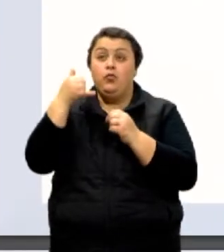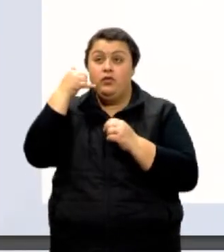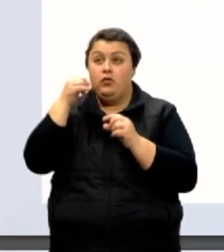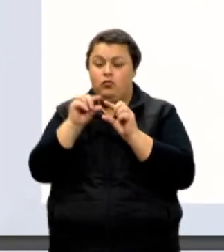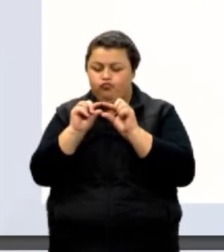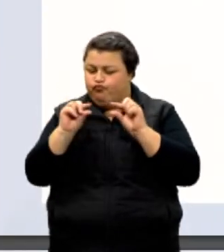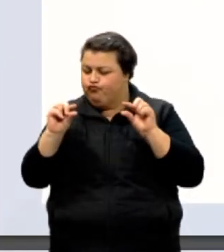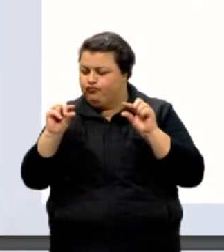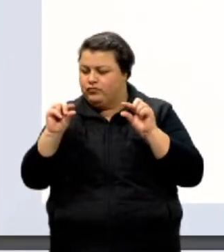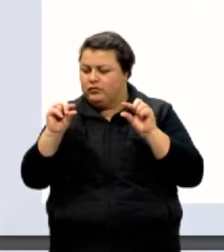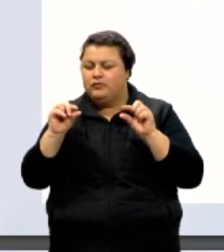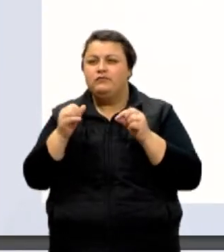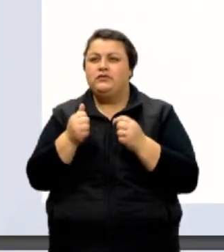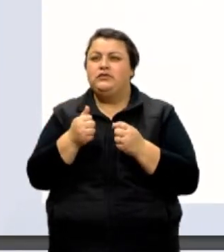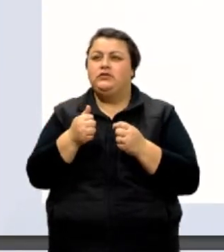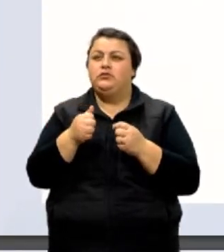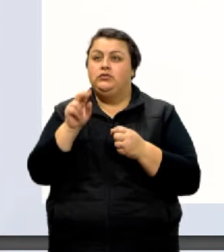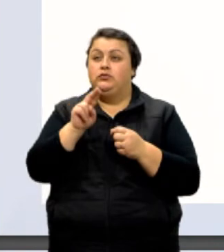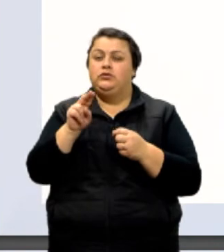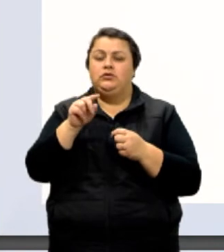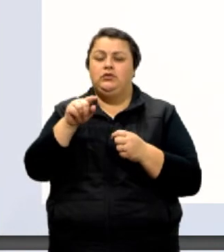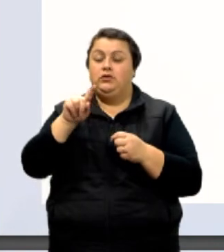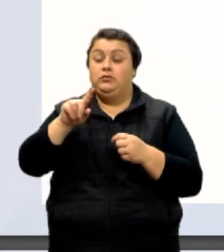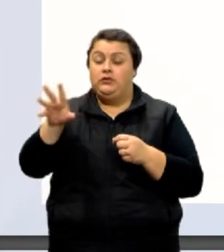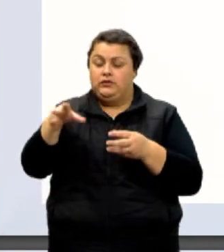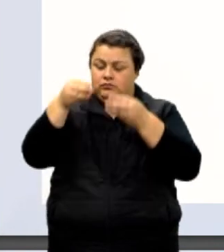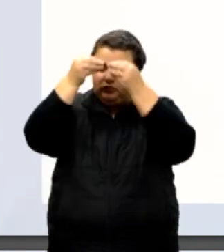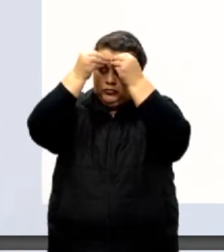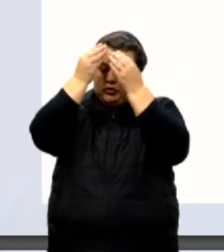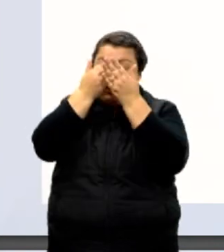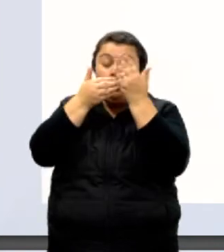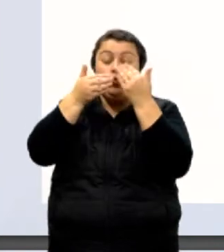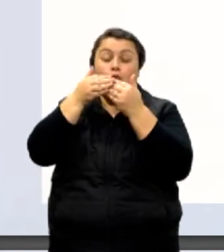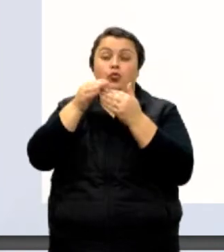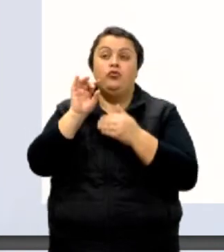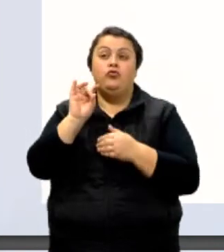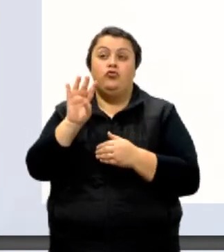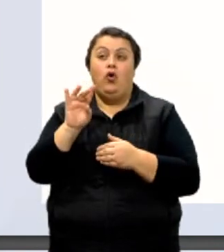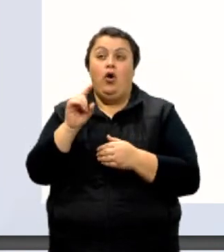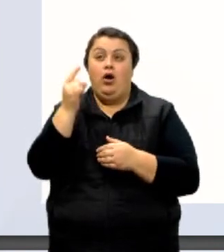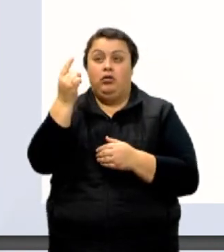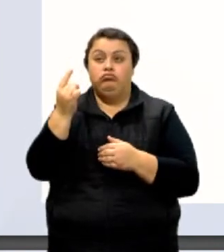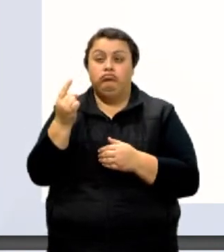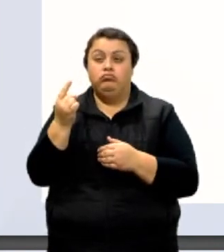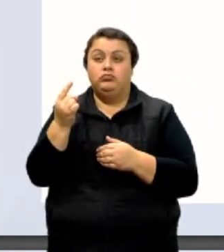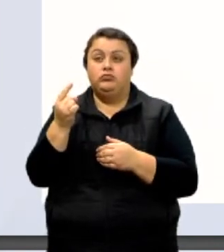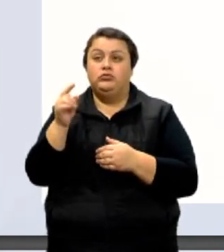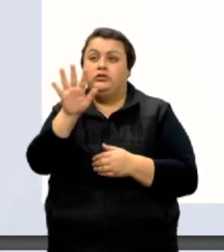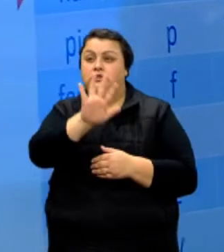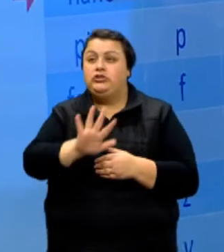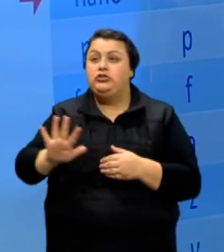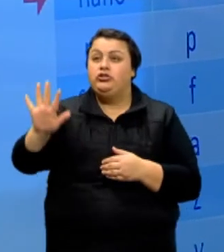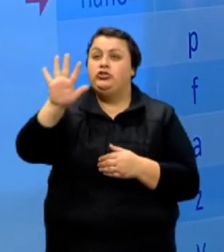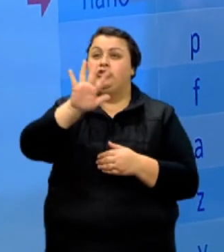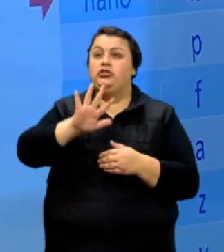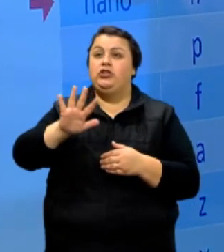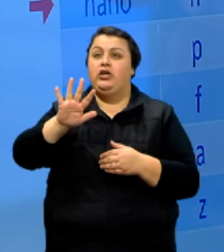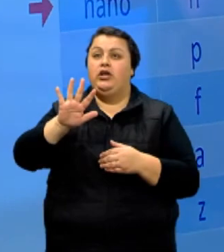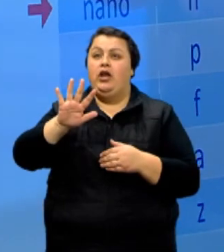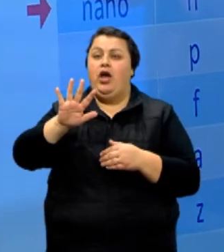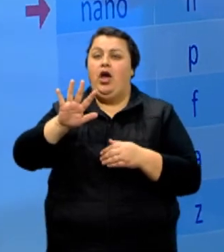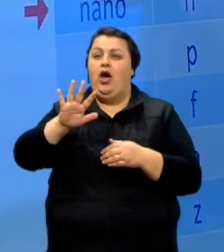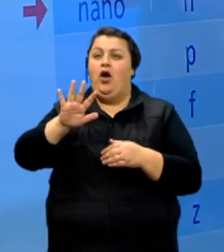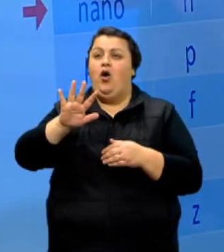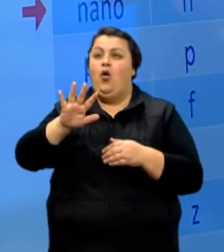Mas não precisa decorar todos, tá, pessoal? Só alguns aí. E em geral o exercício no enunciado